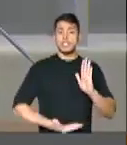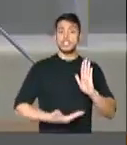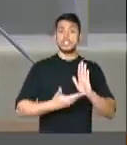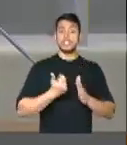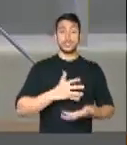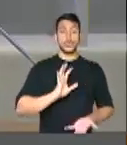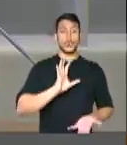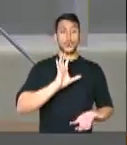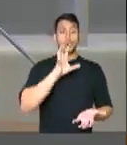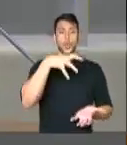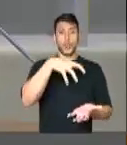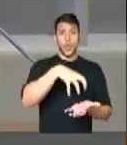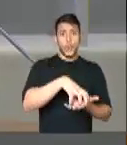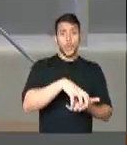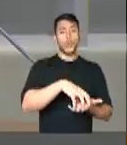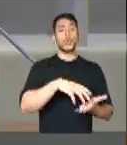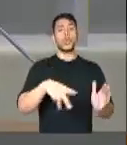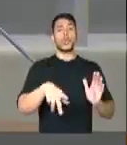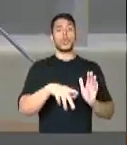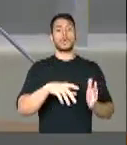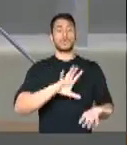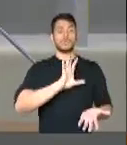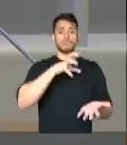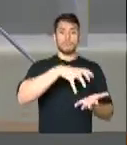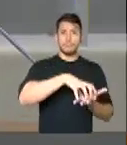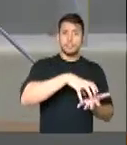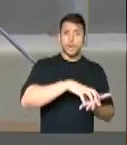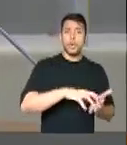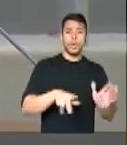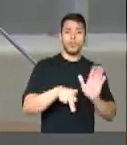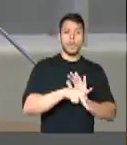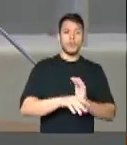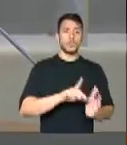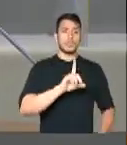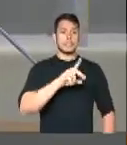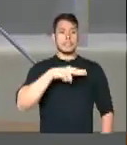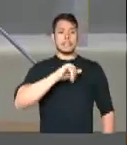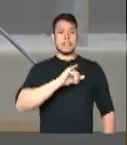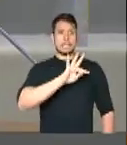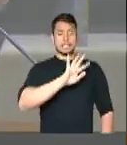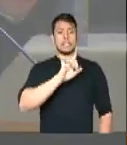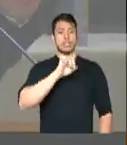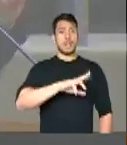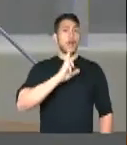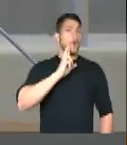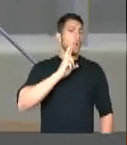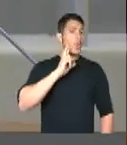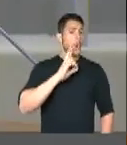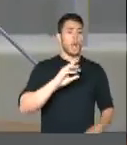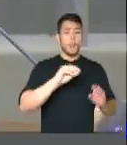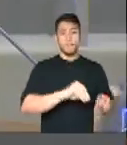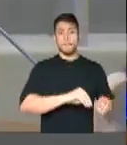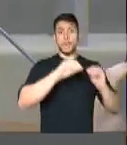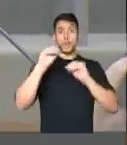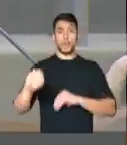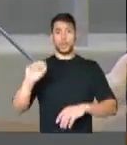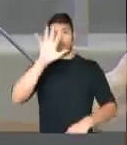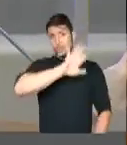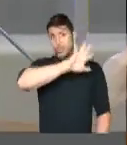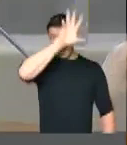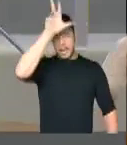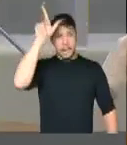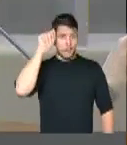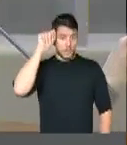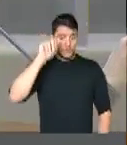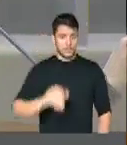superintendência regional do estado de Rondônia, levando-a para o estado